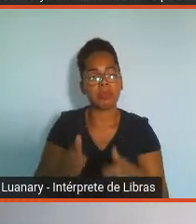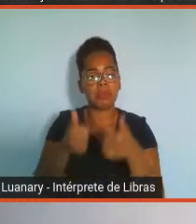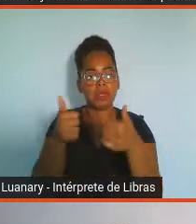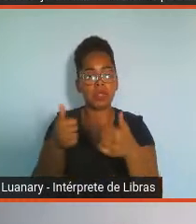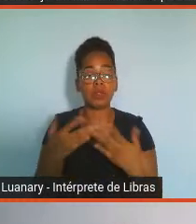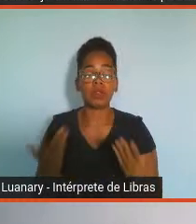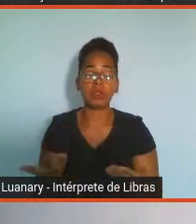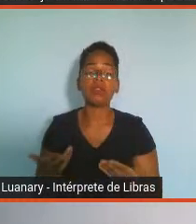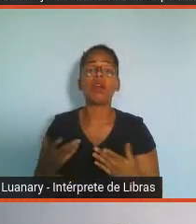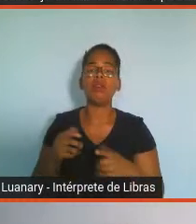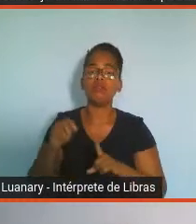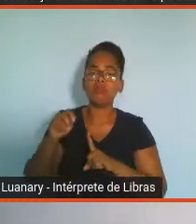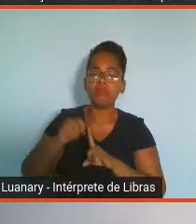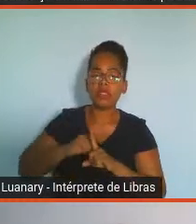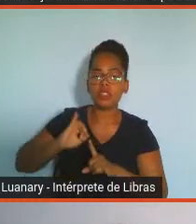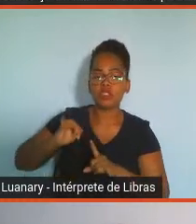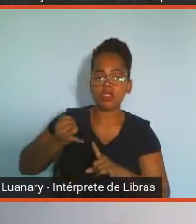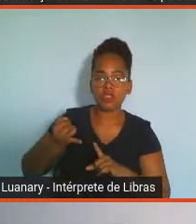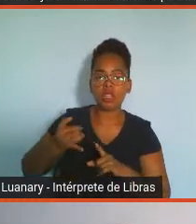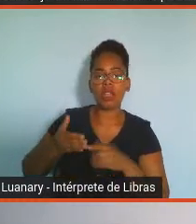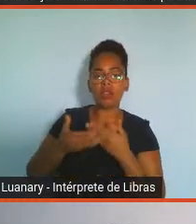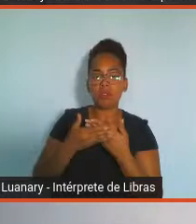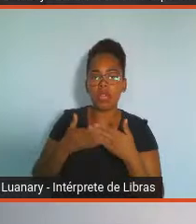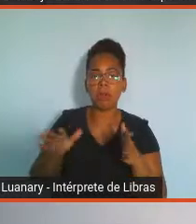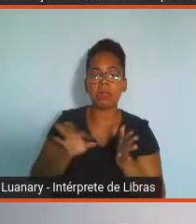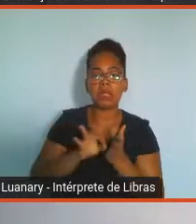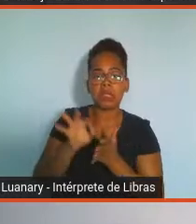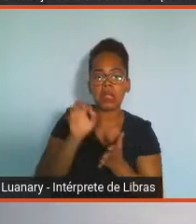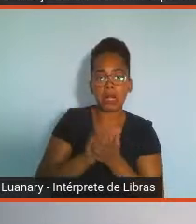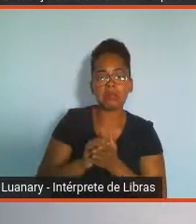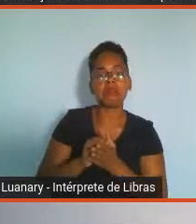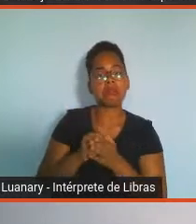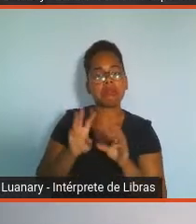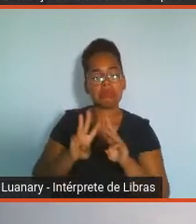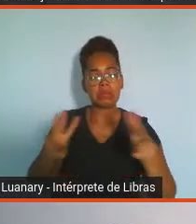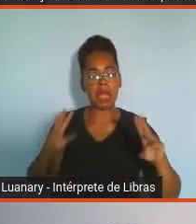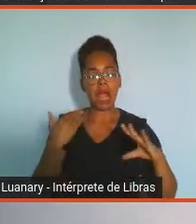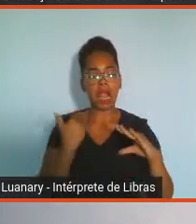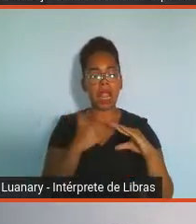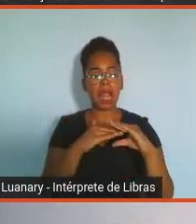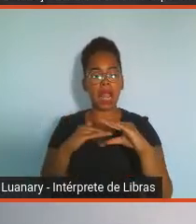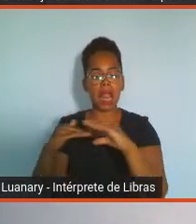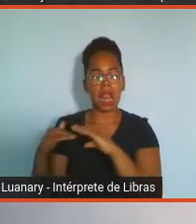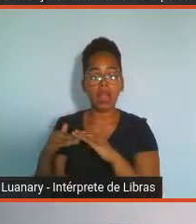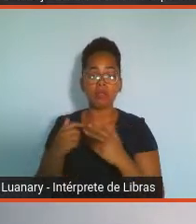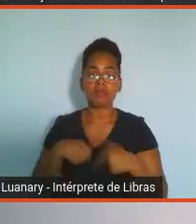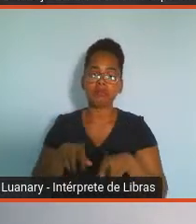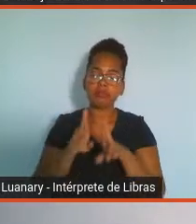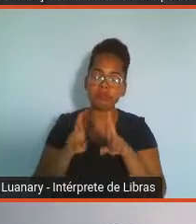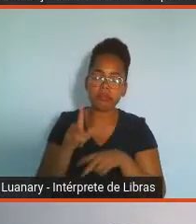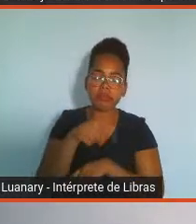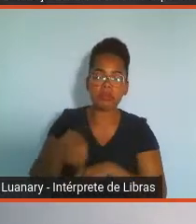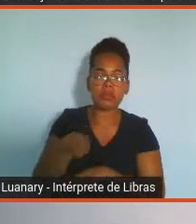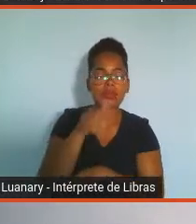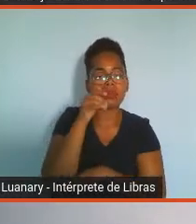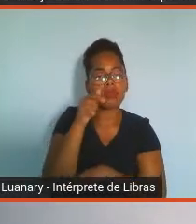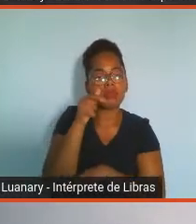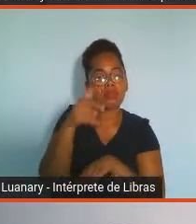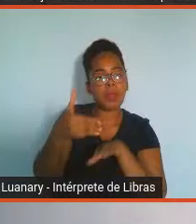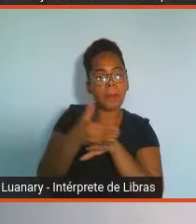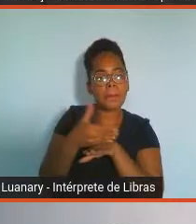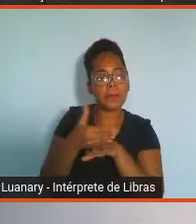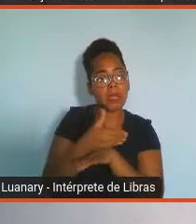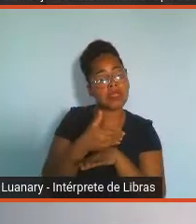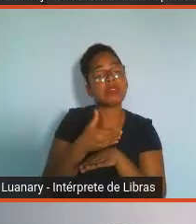aberemos as inscrições e enviaremos o link para tal. Contamos com a participação de todos, tanto nossos parceiros frequentes como quem